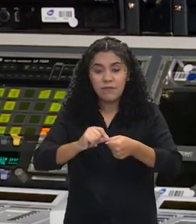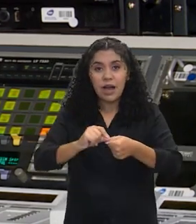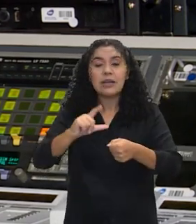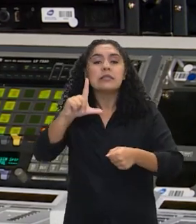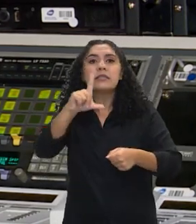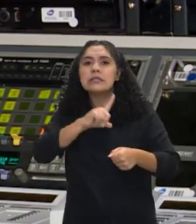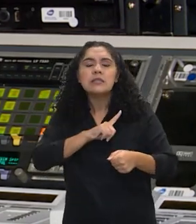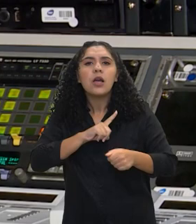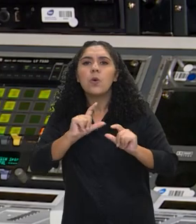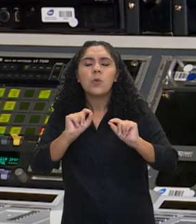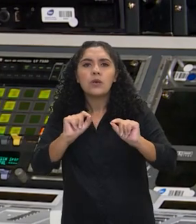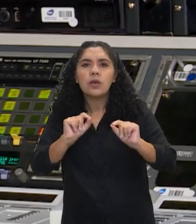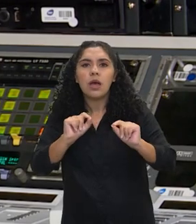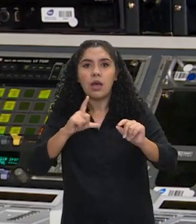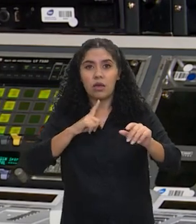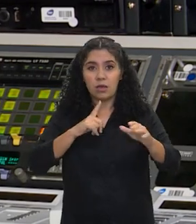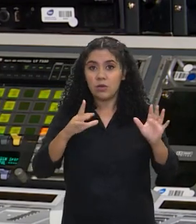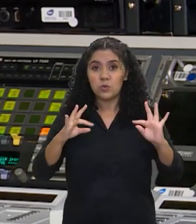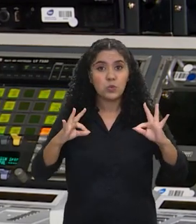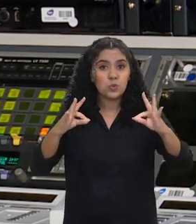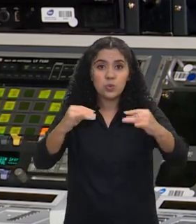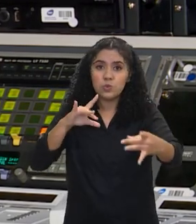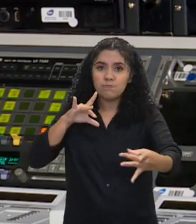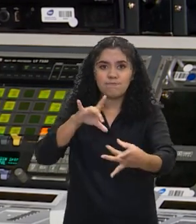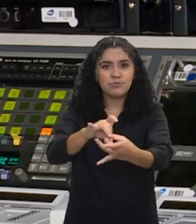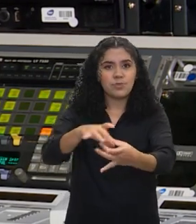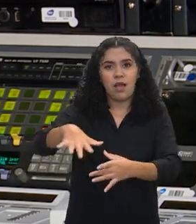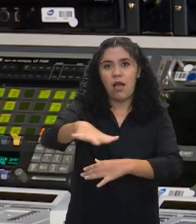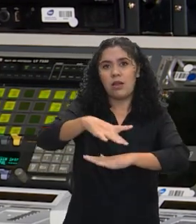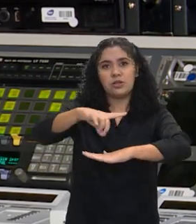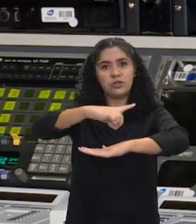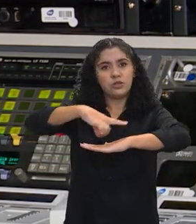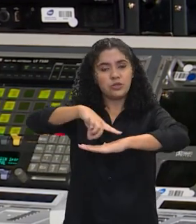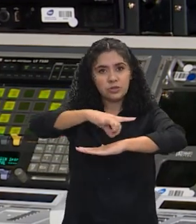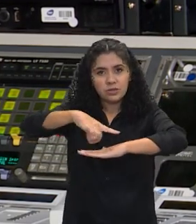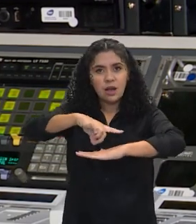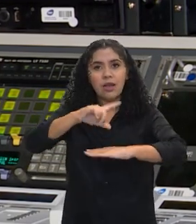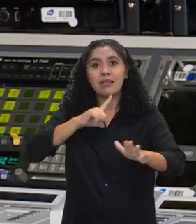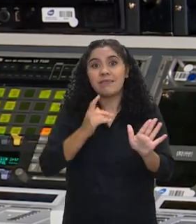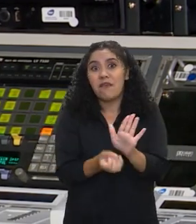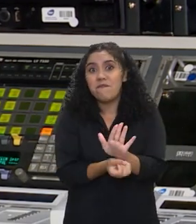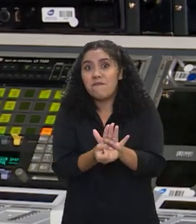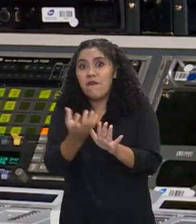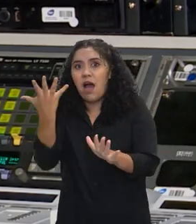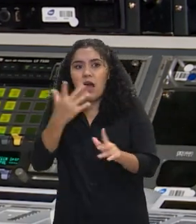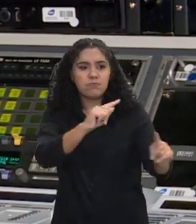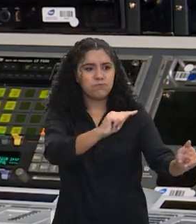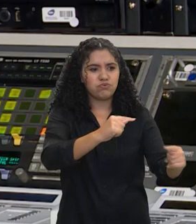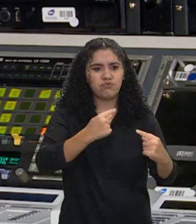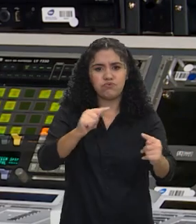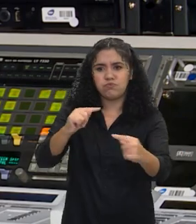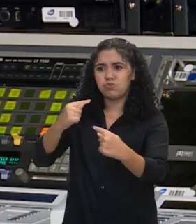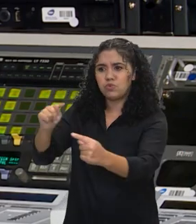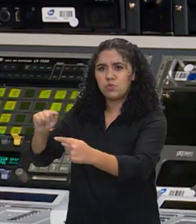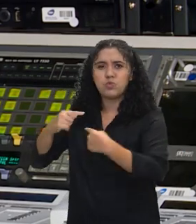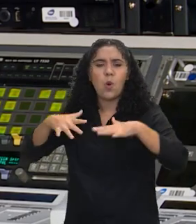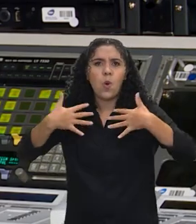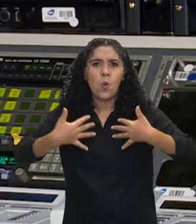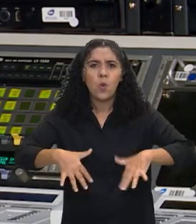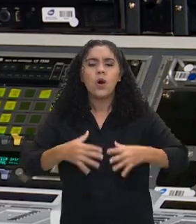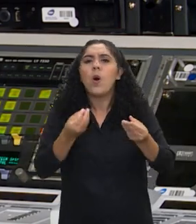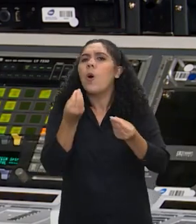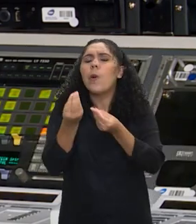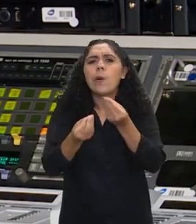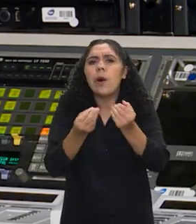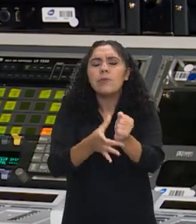muito grande de presença no mundo digital. Isso, obviamente, traz uma série de desafios, tanto de como é